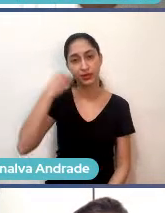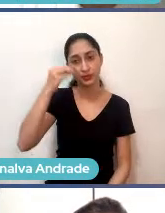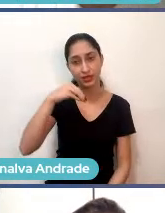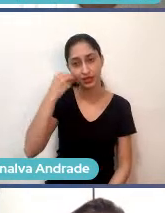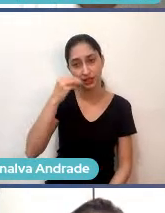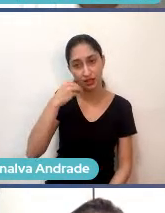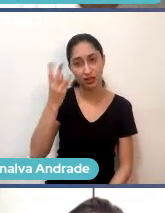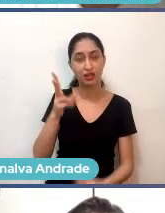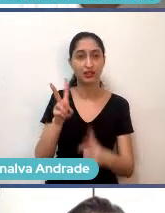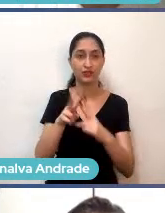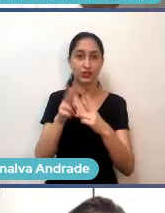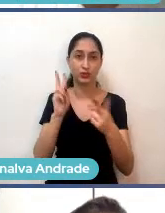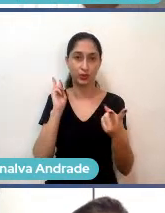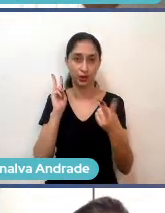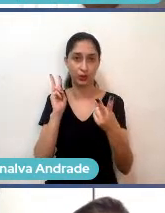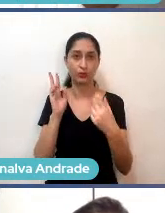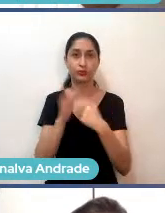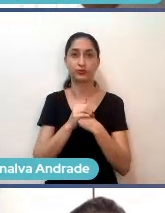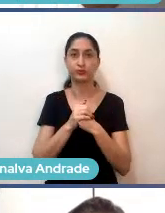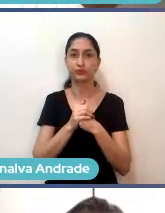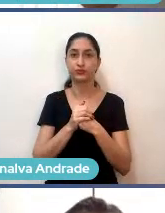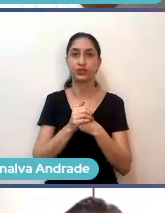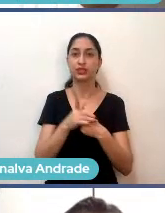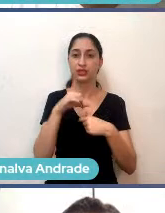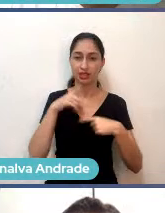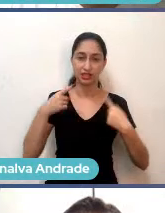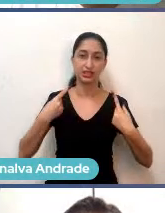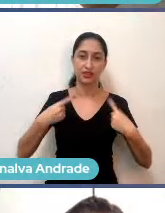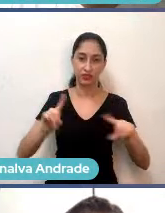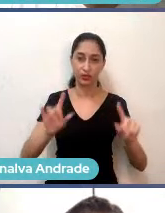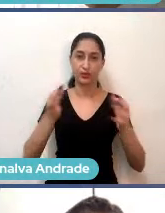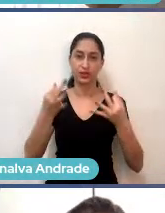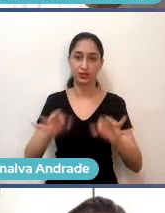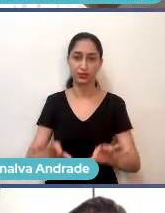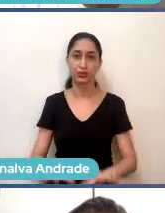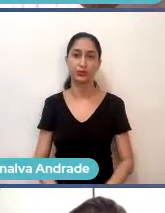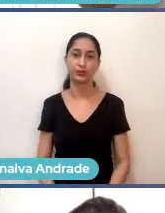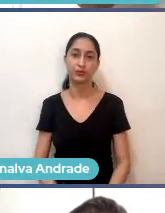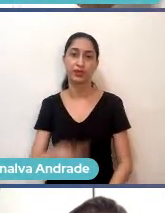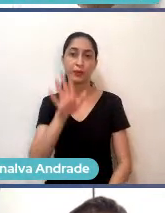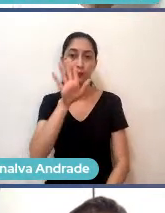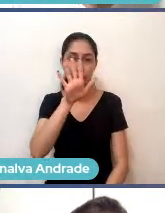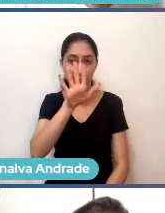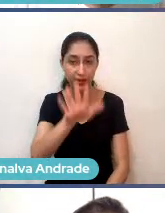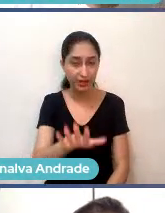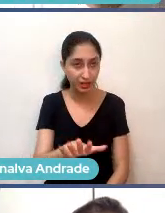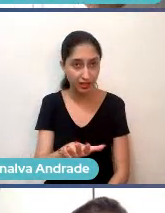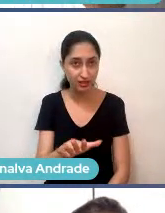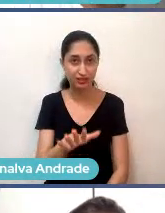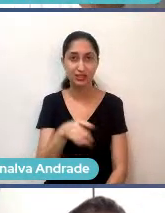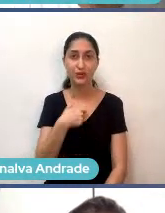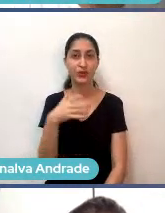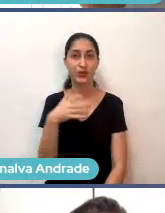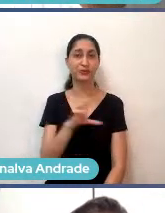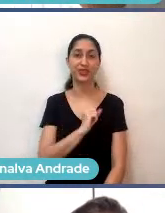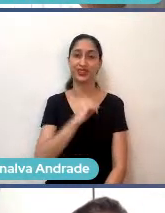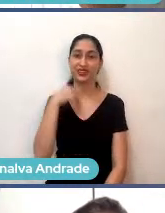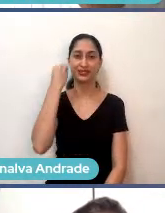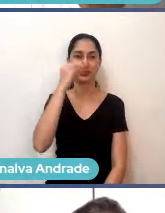remota, foi desafiador, mas, olha, eu vou te contar, eu simplesmente amei a experiência,